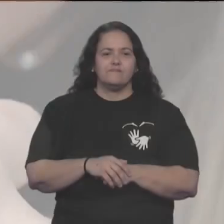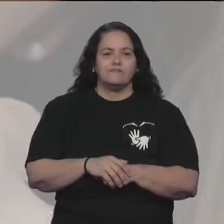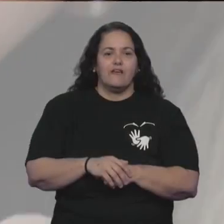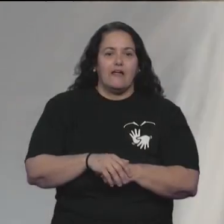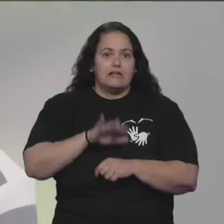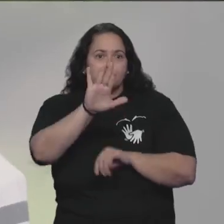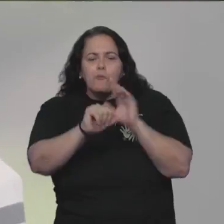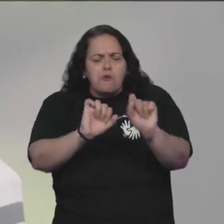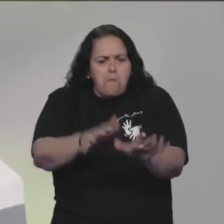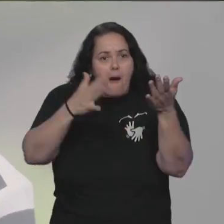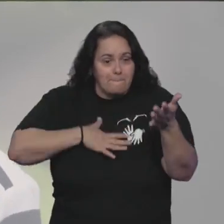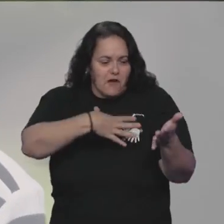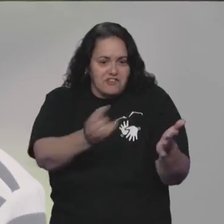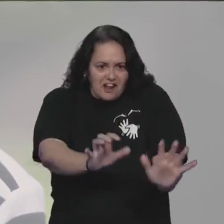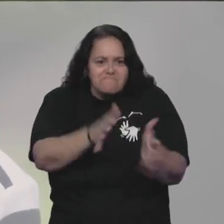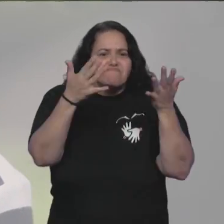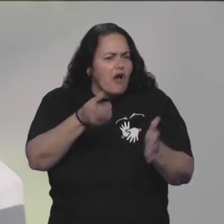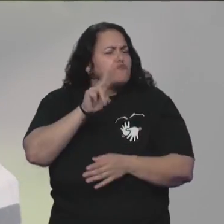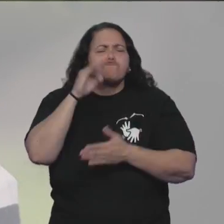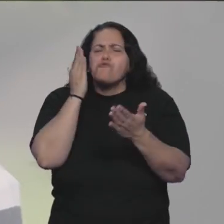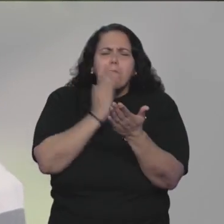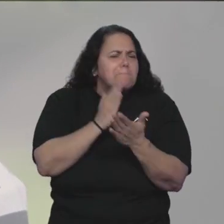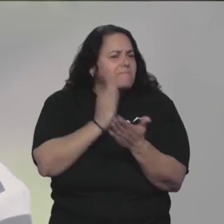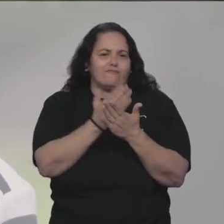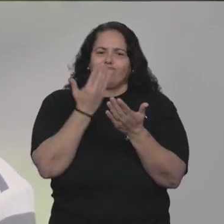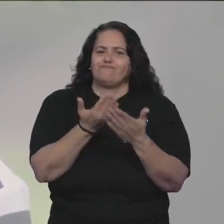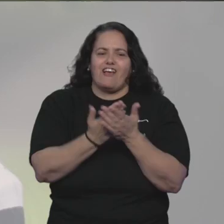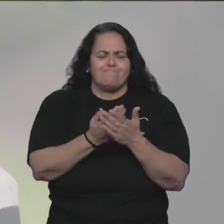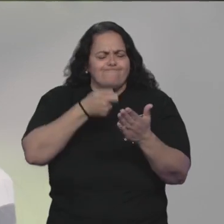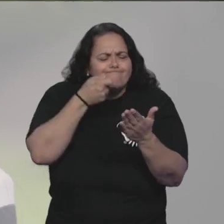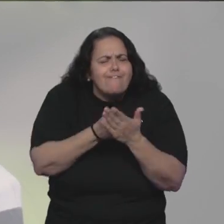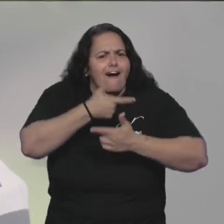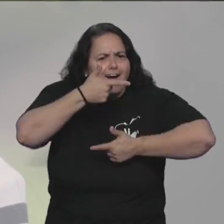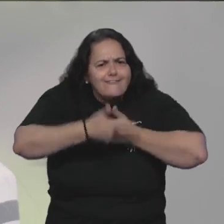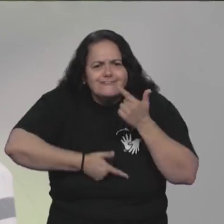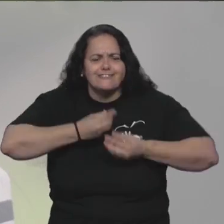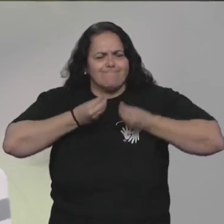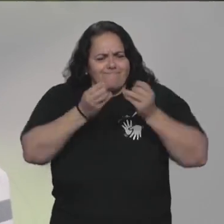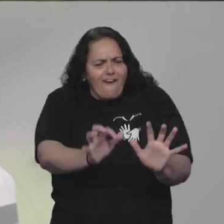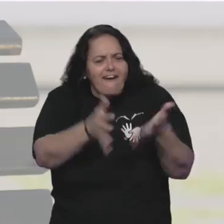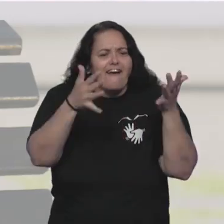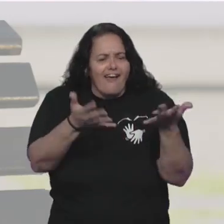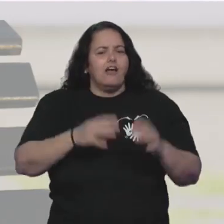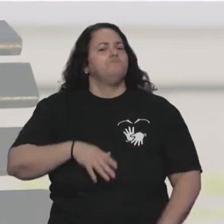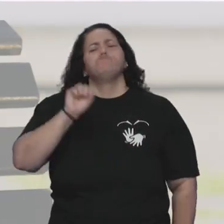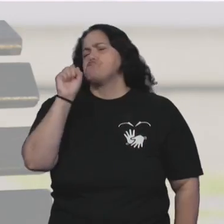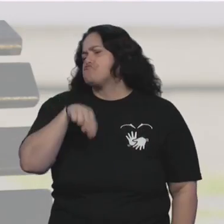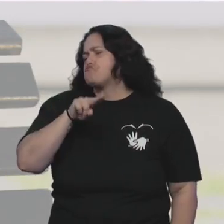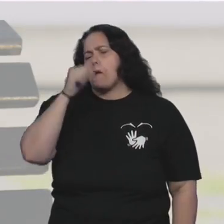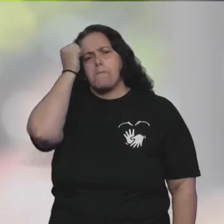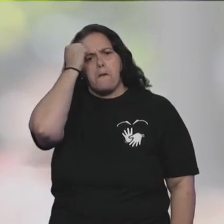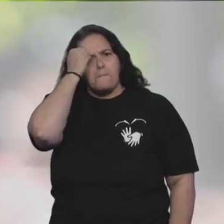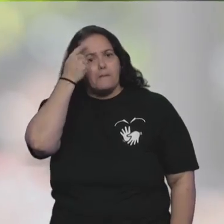A gente busca até incentivar ela, que a gente não pode parar de estudar, que a gente tem que se esforçar. Nós trazemos muito isso para ela. Eu não me arrependo em nenhum